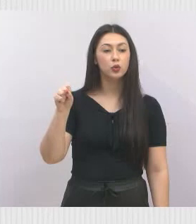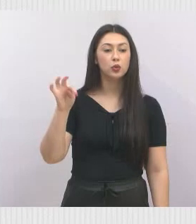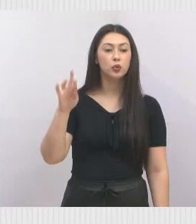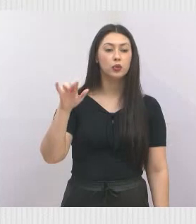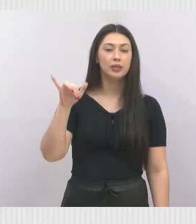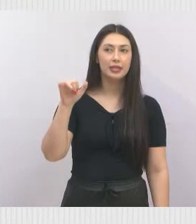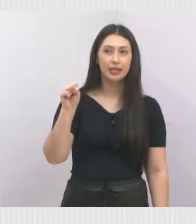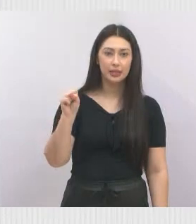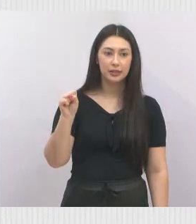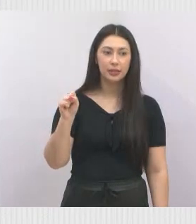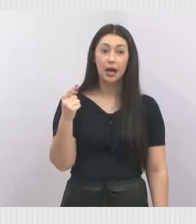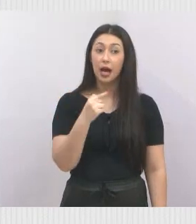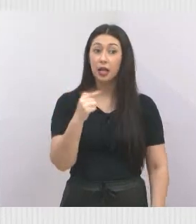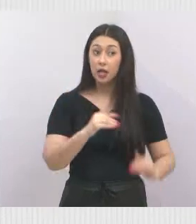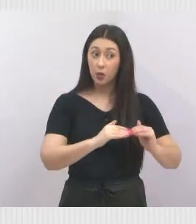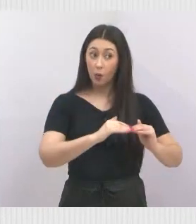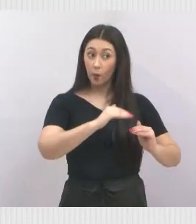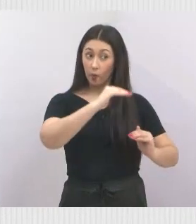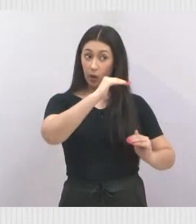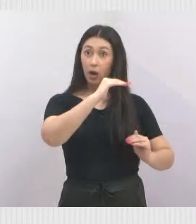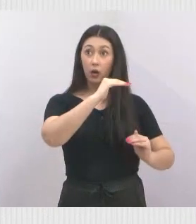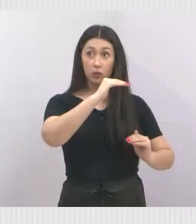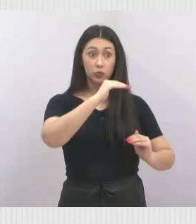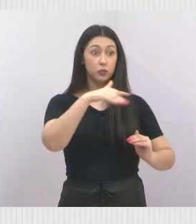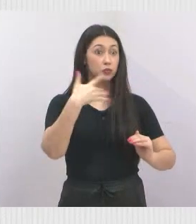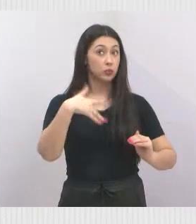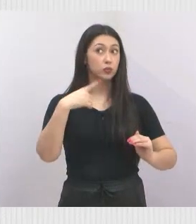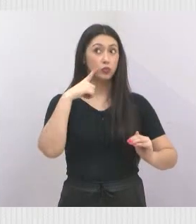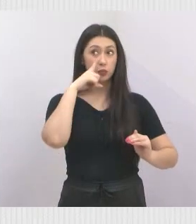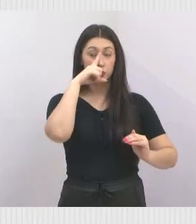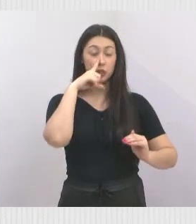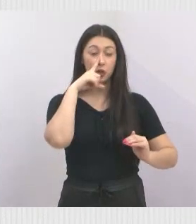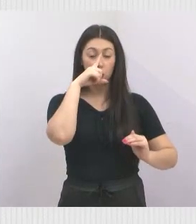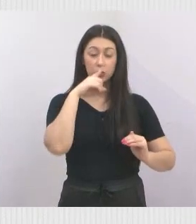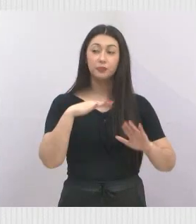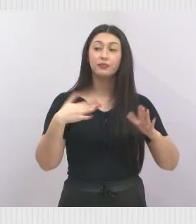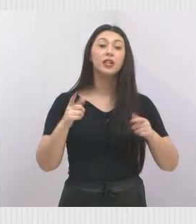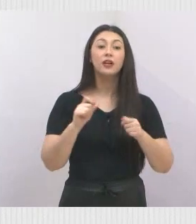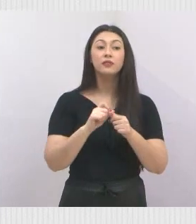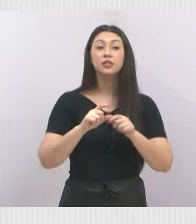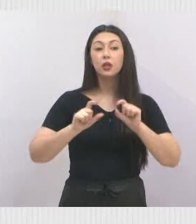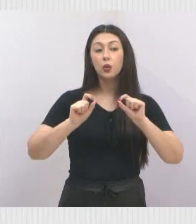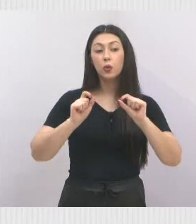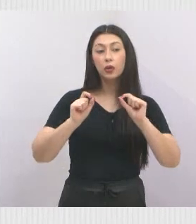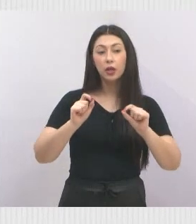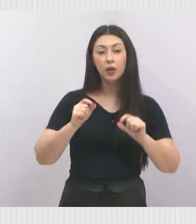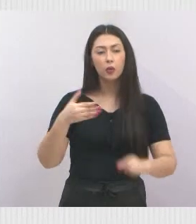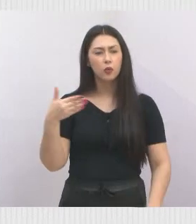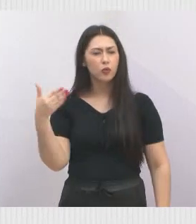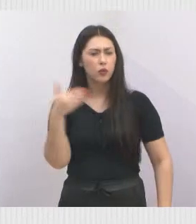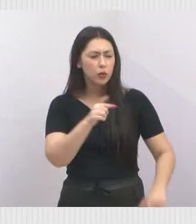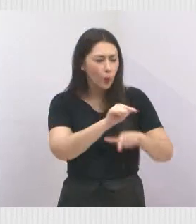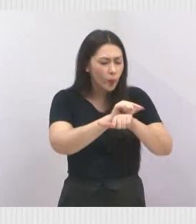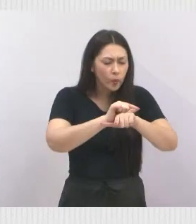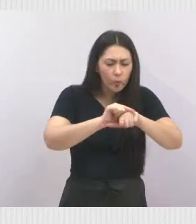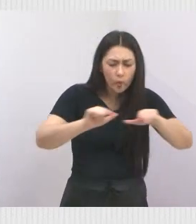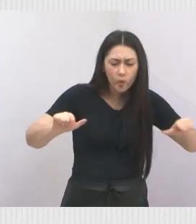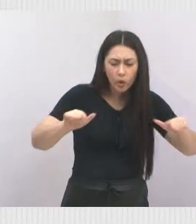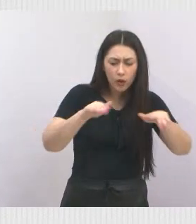mais de 40 centímetros de altura. E aí, o que fizeram? Foram lá e nivelaram